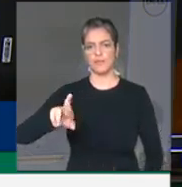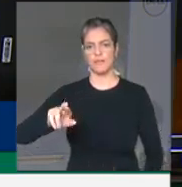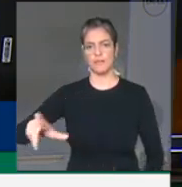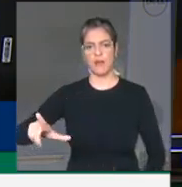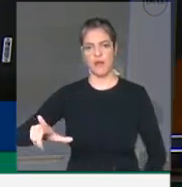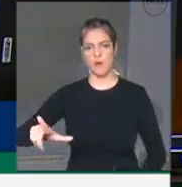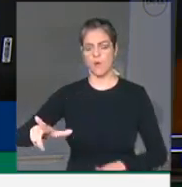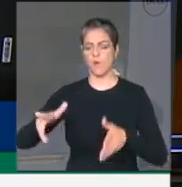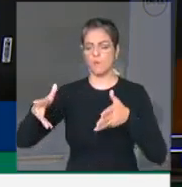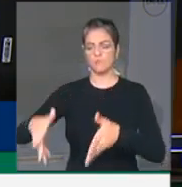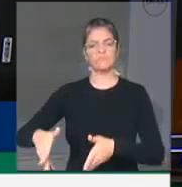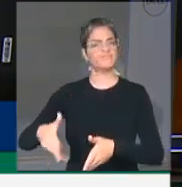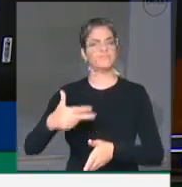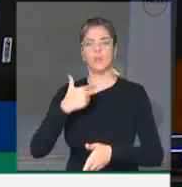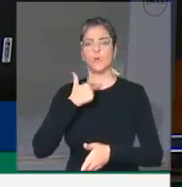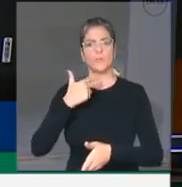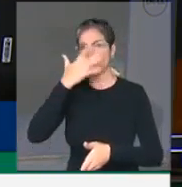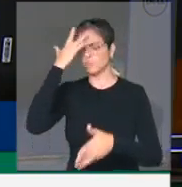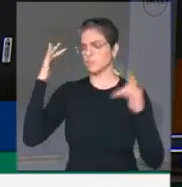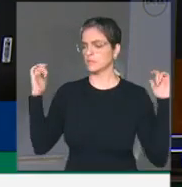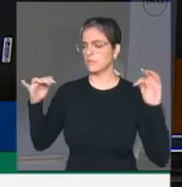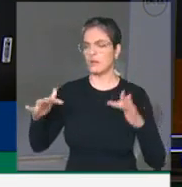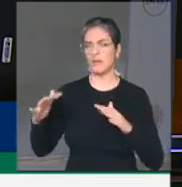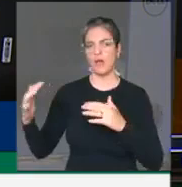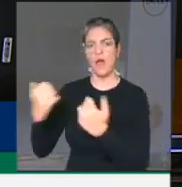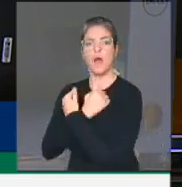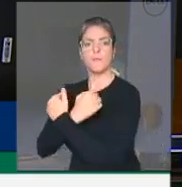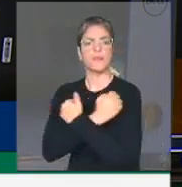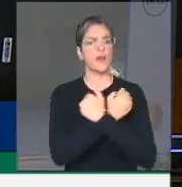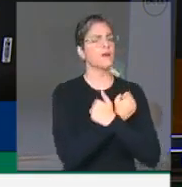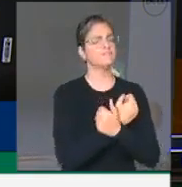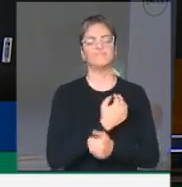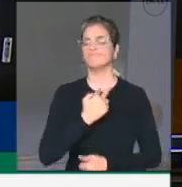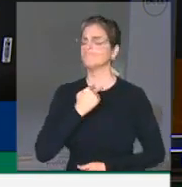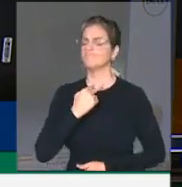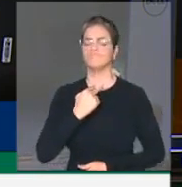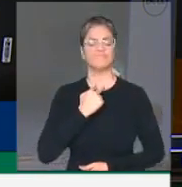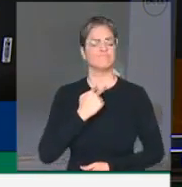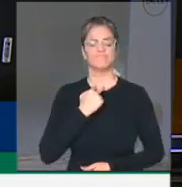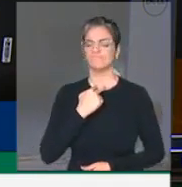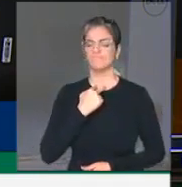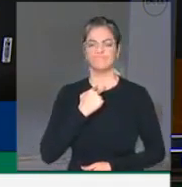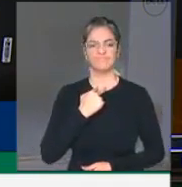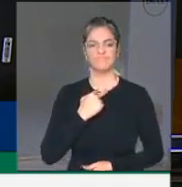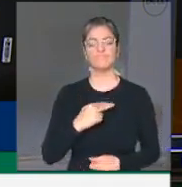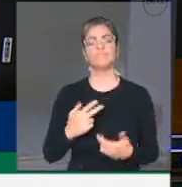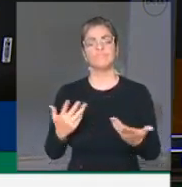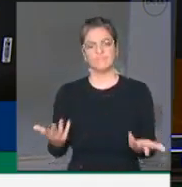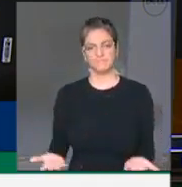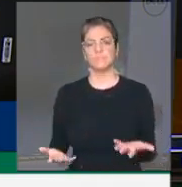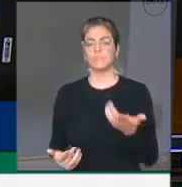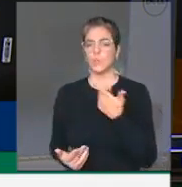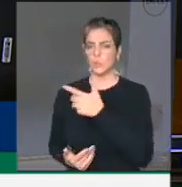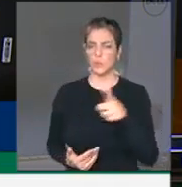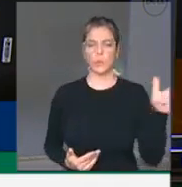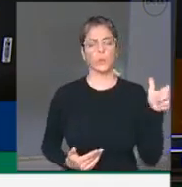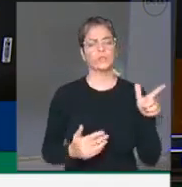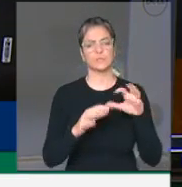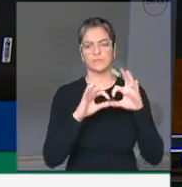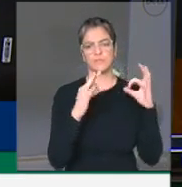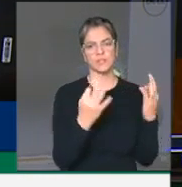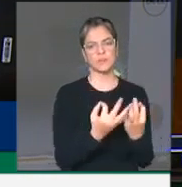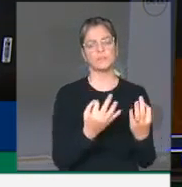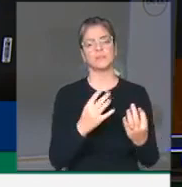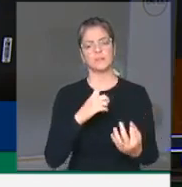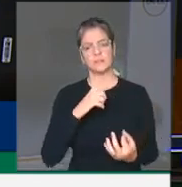sequer receber o abraço e o conforto de seus familiares e amigos. Outras milhares de famílias têm parentes